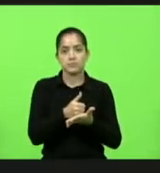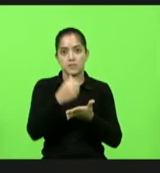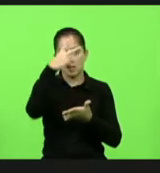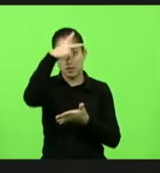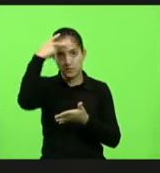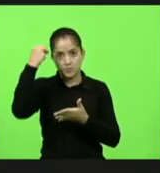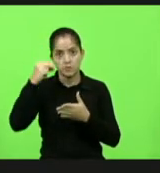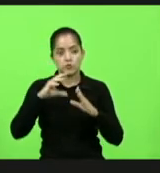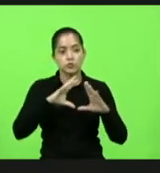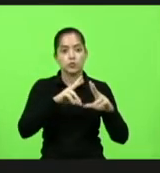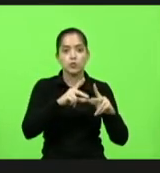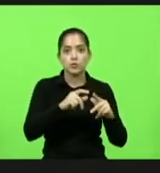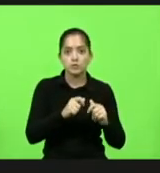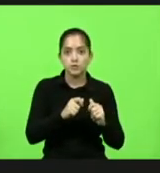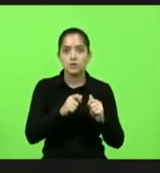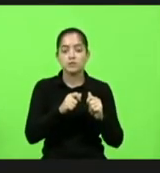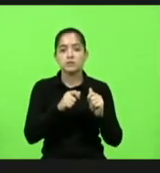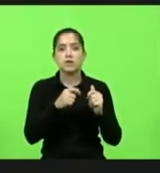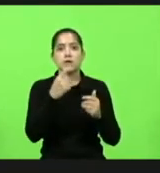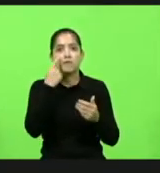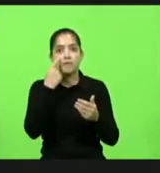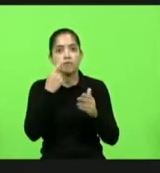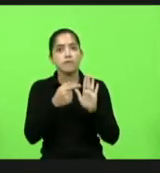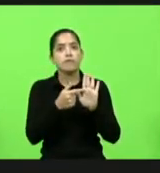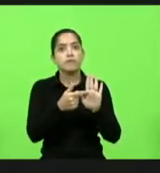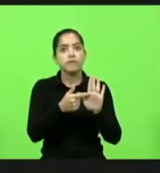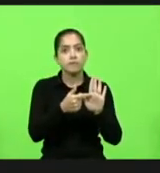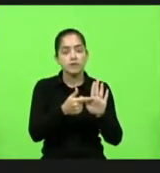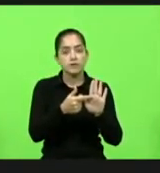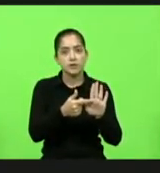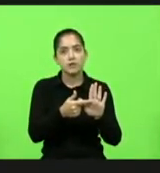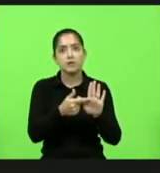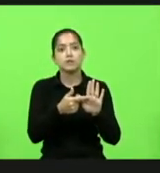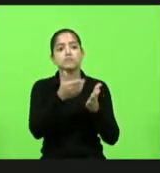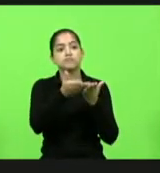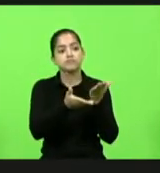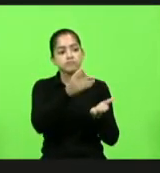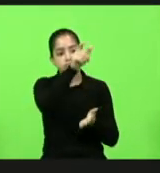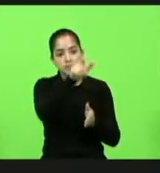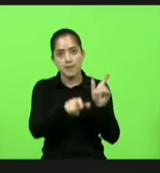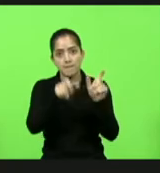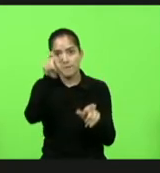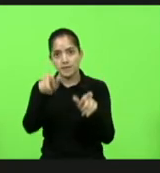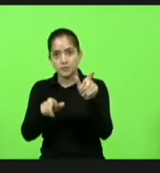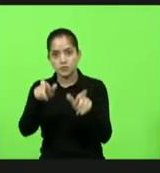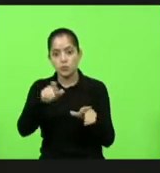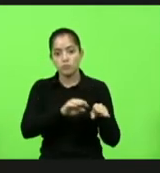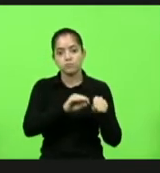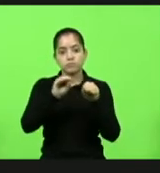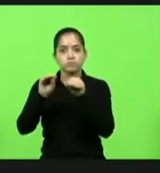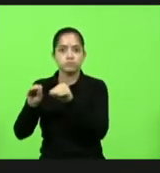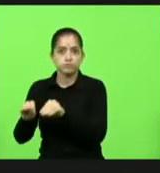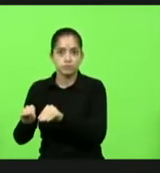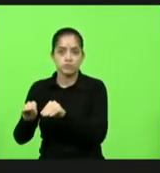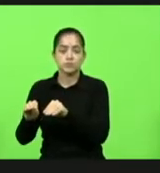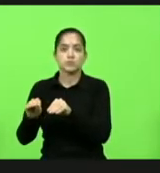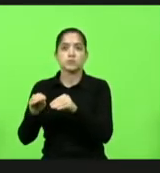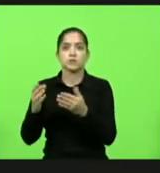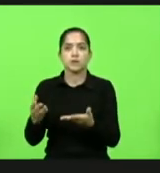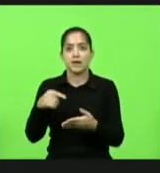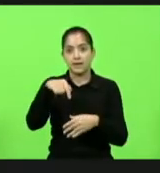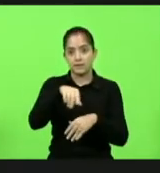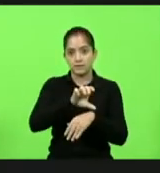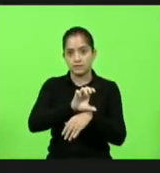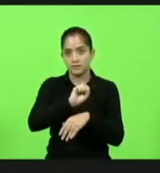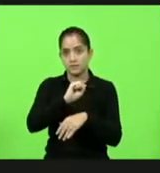poder consultar o cadastro do Estado quando atenderem pessoas que migram de uma cidade para outra também no nosso Estado.